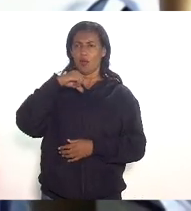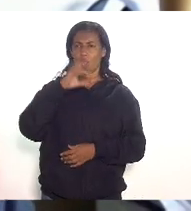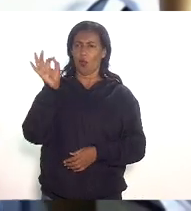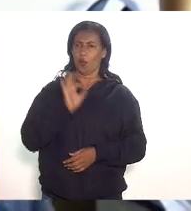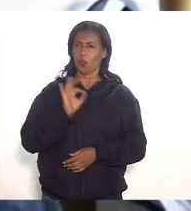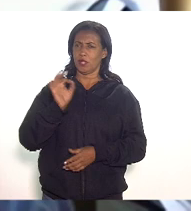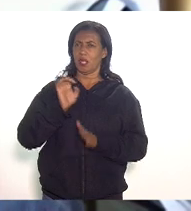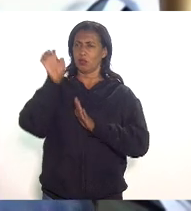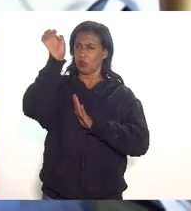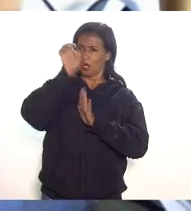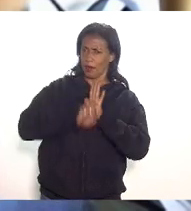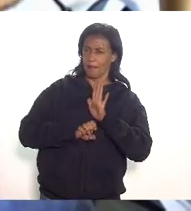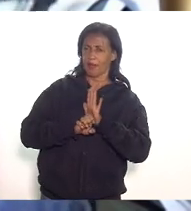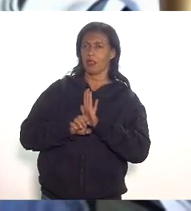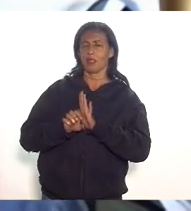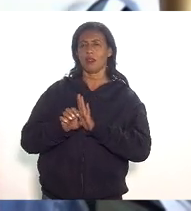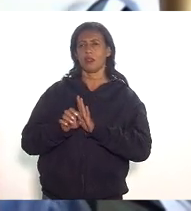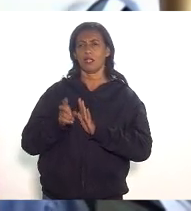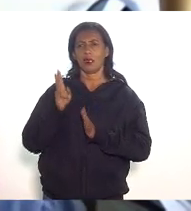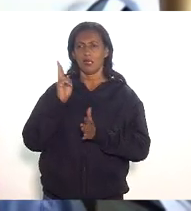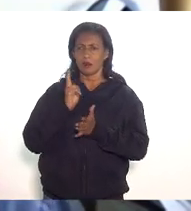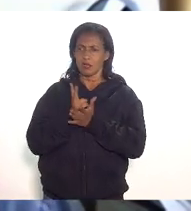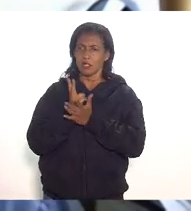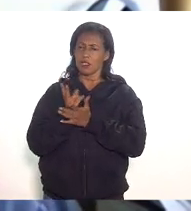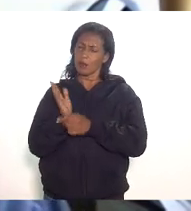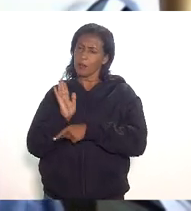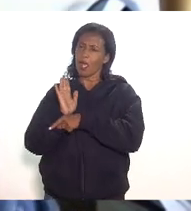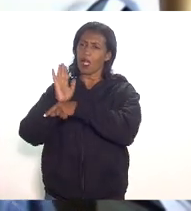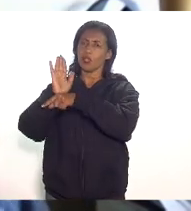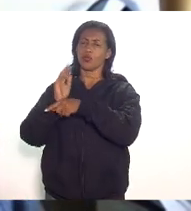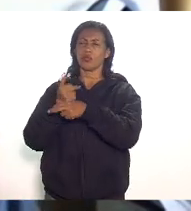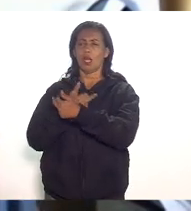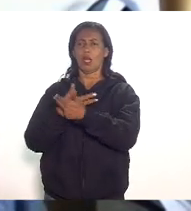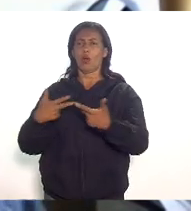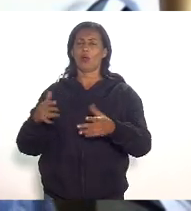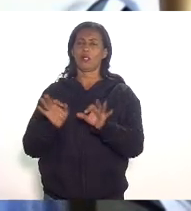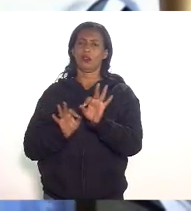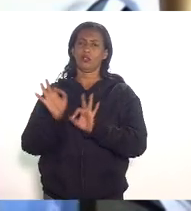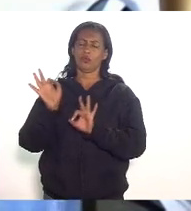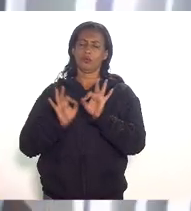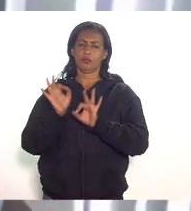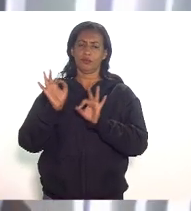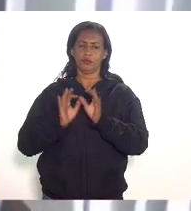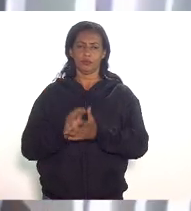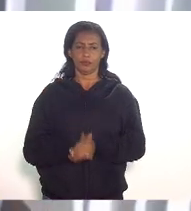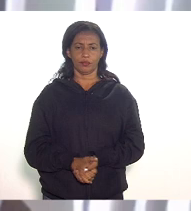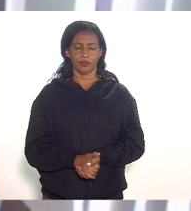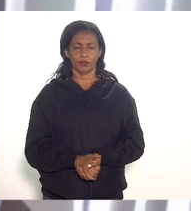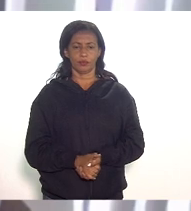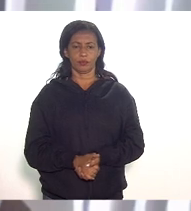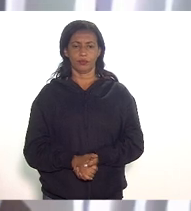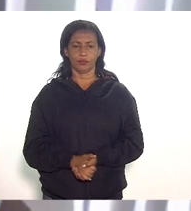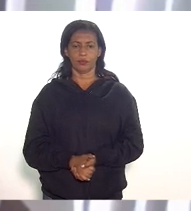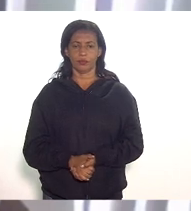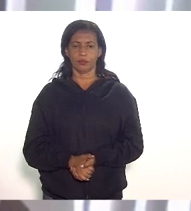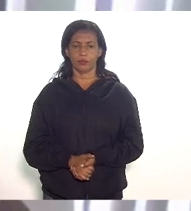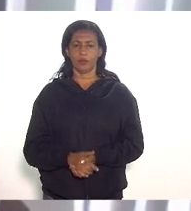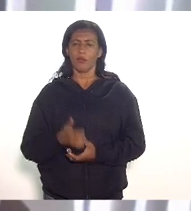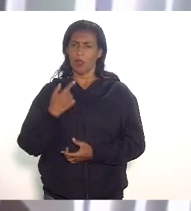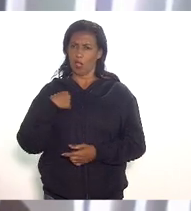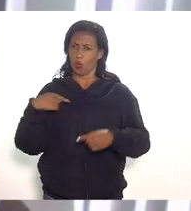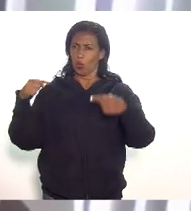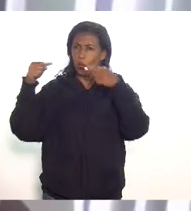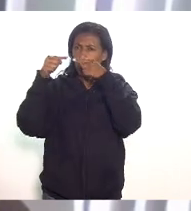vezes sua emenda é sempre para contribuir para a melhoria da qualidade do projeto deputado Luiz Paulo nesses termos eu quero dizer que